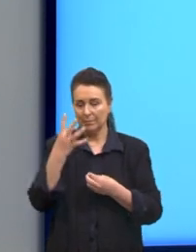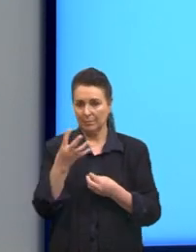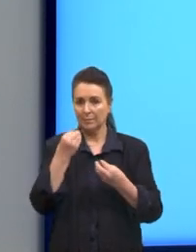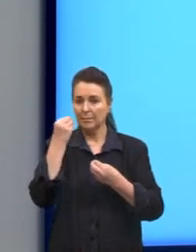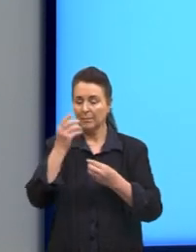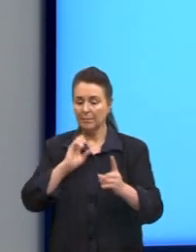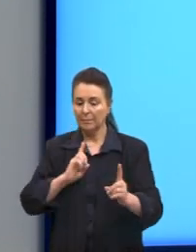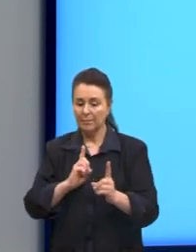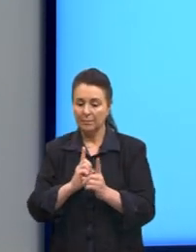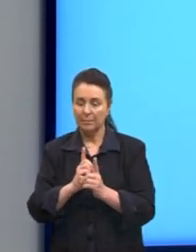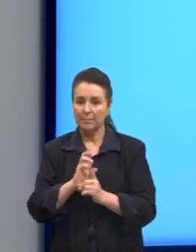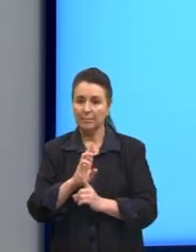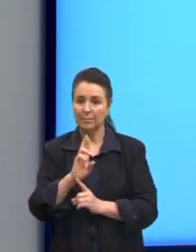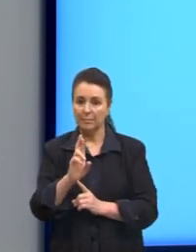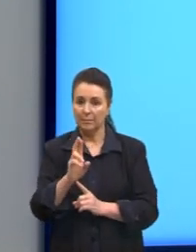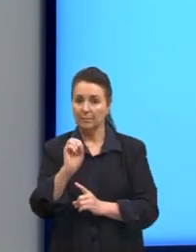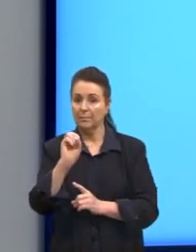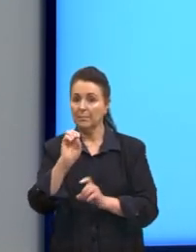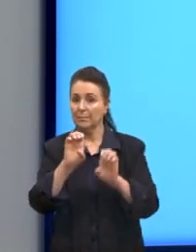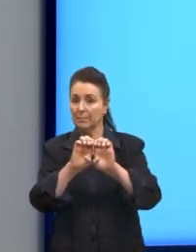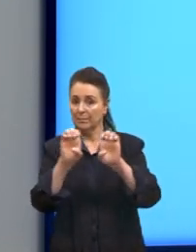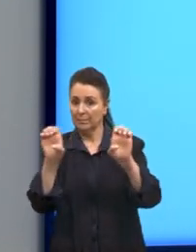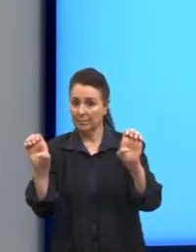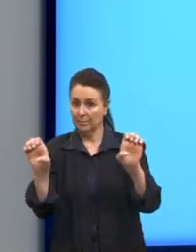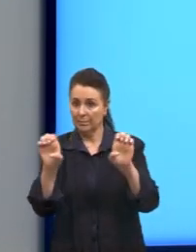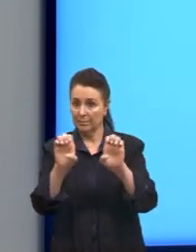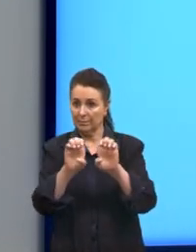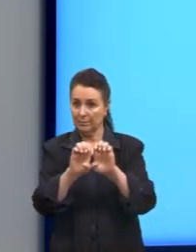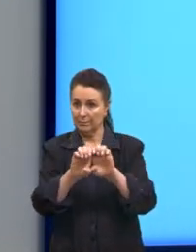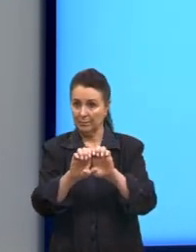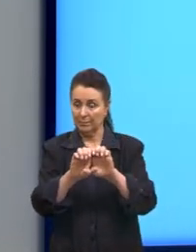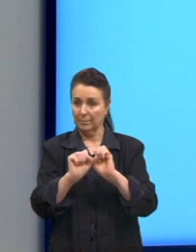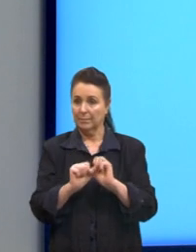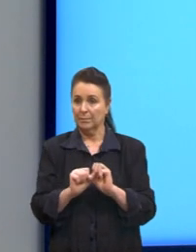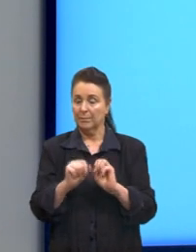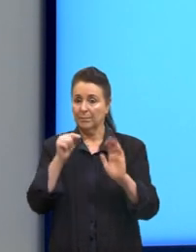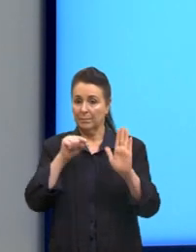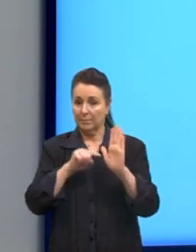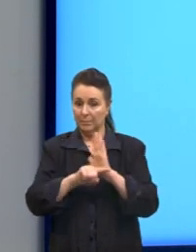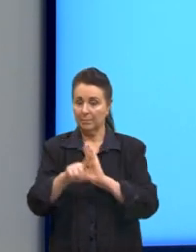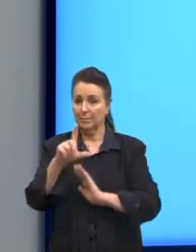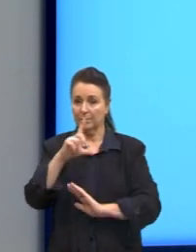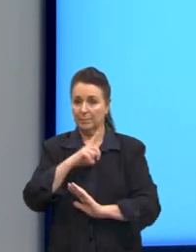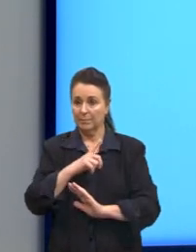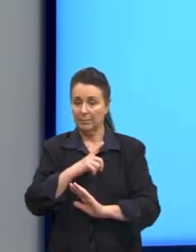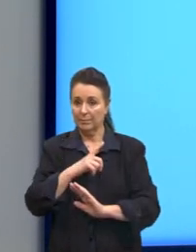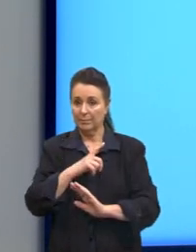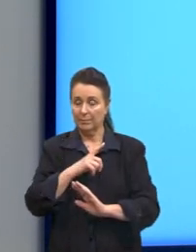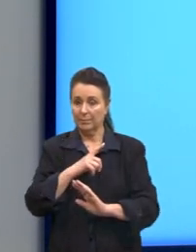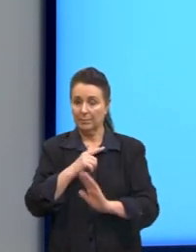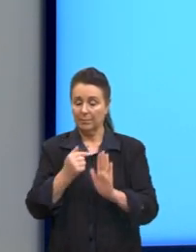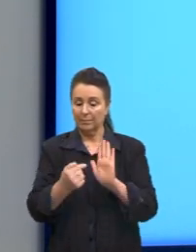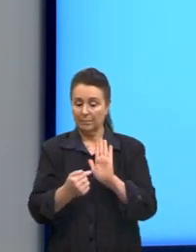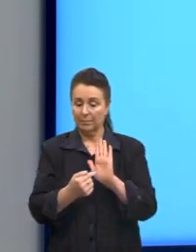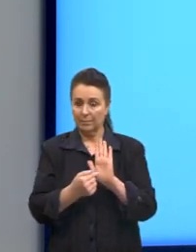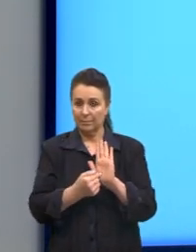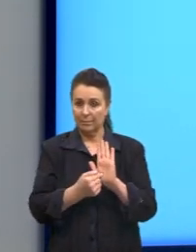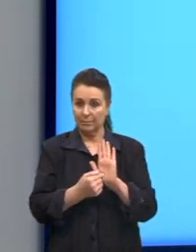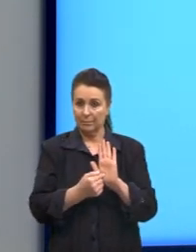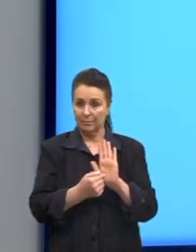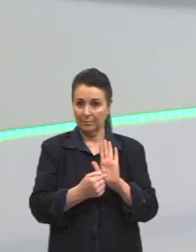chegar nessa equação. Essa questão aqui, ela traz, então, a posição entre duas